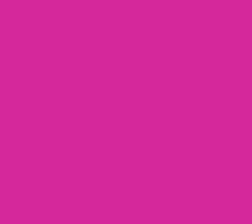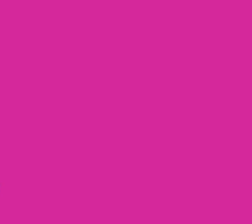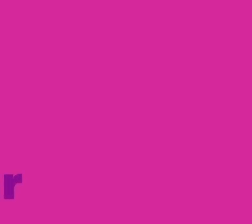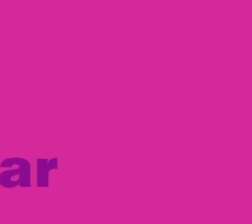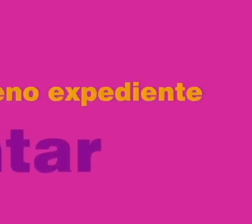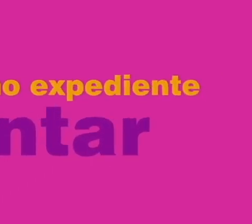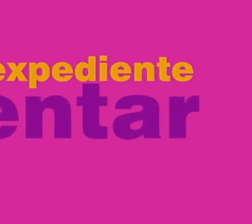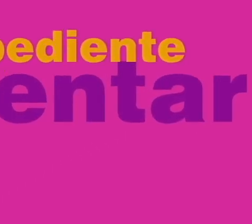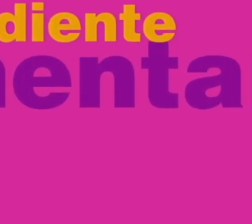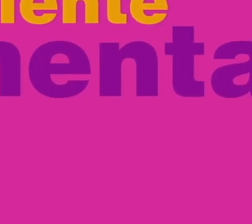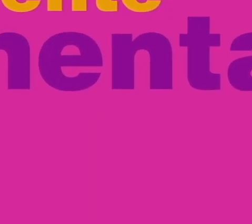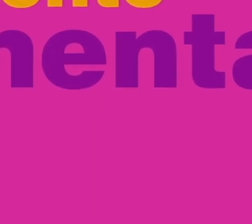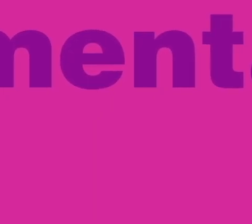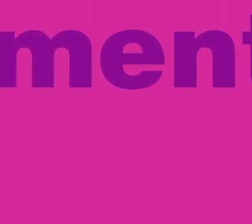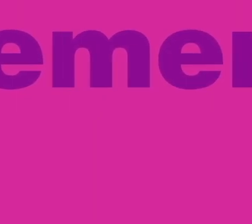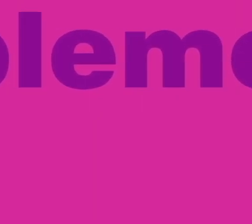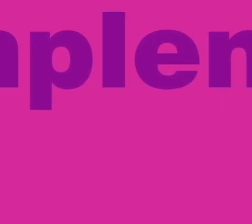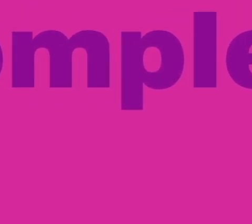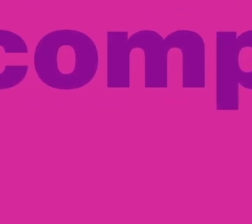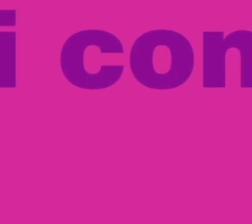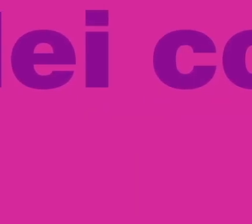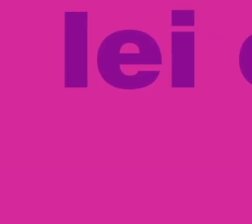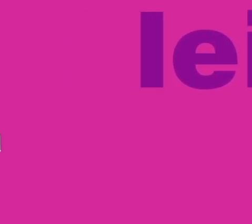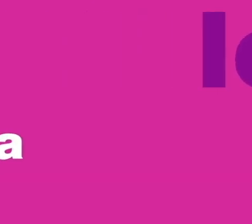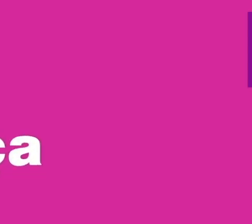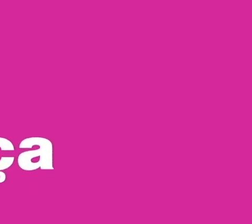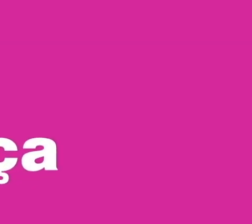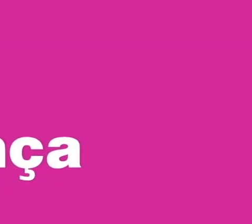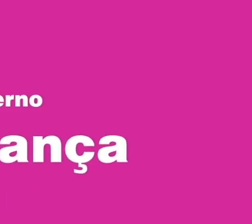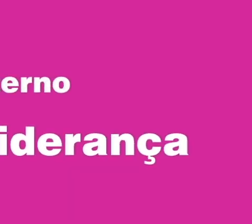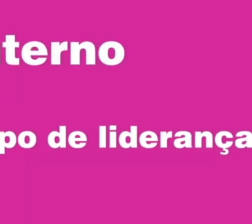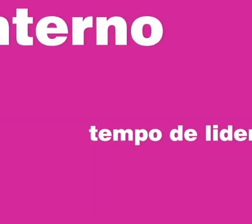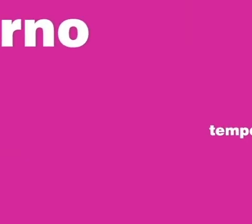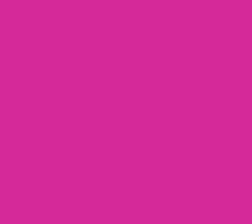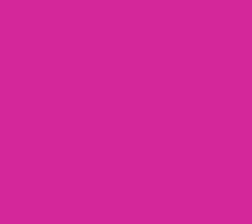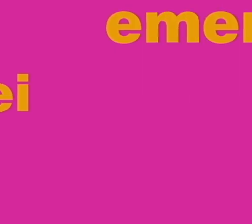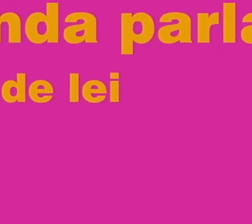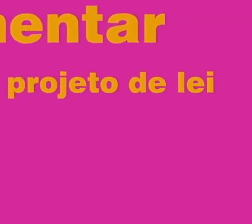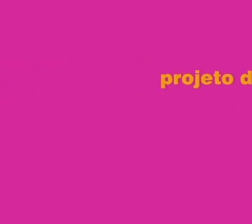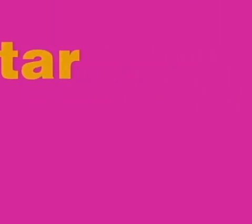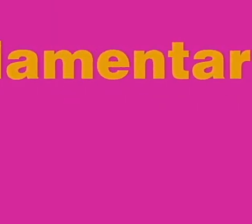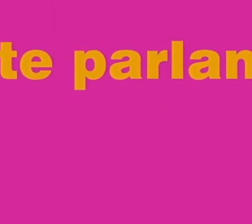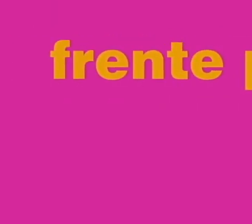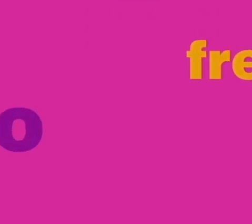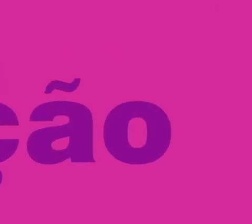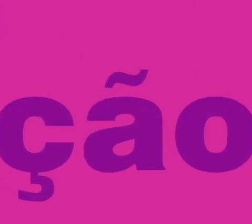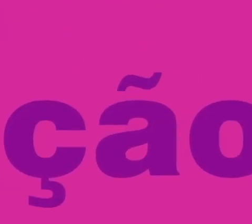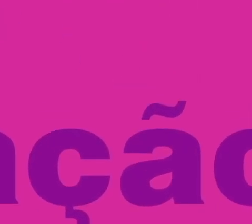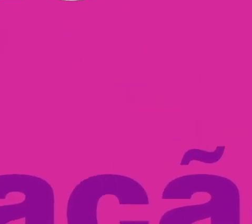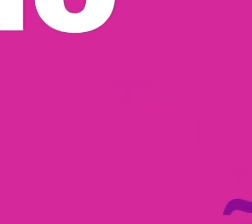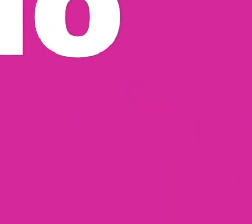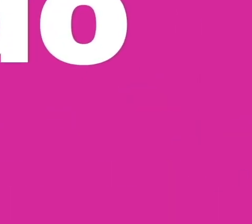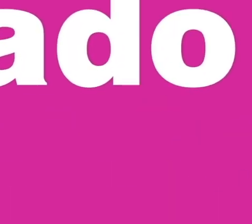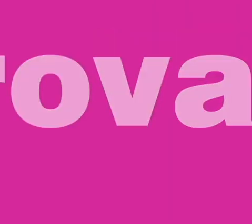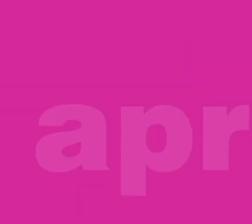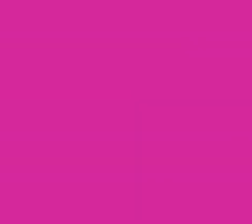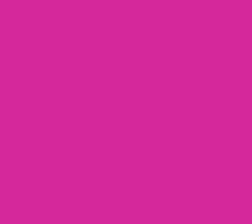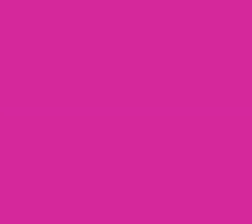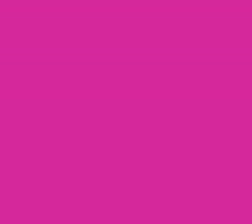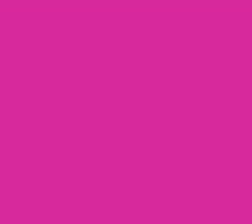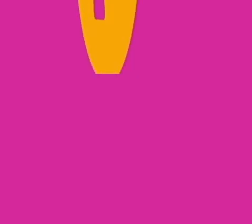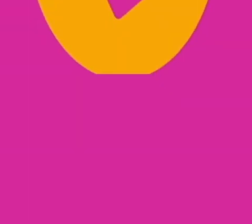Seu presidente anuncia a ordem do dia. Projeto de complementar 4-9-3-2015. parte do novo deputado. Discussão. Tem votação.